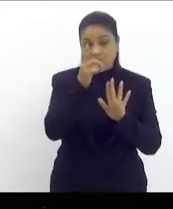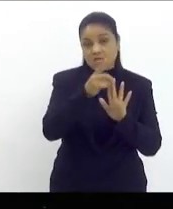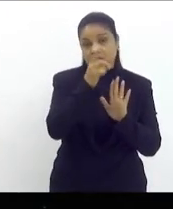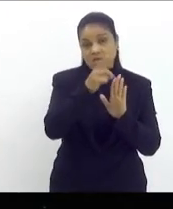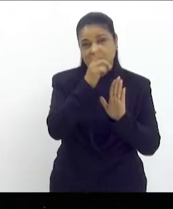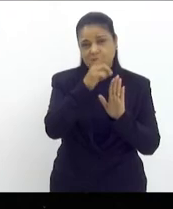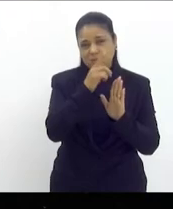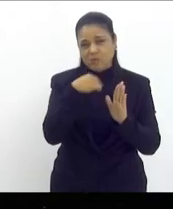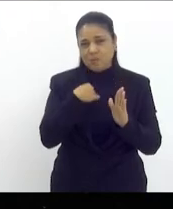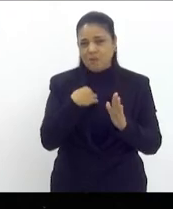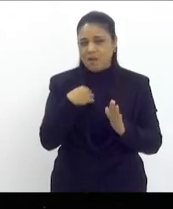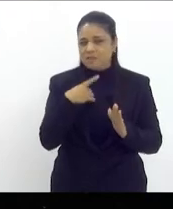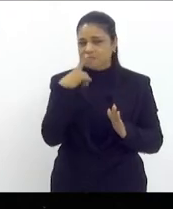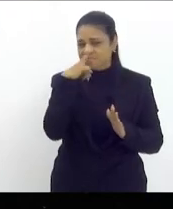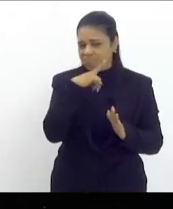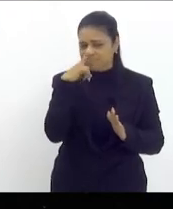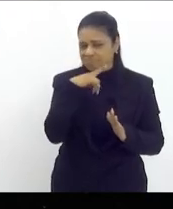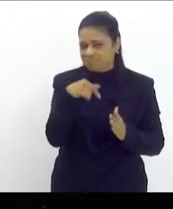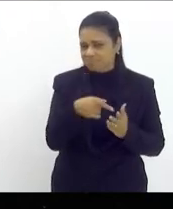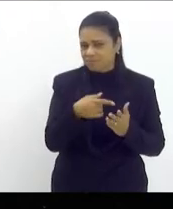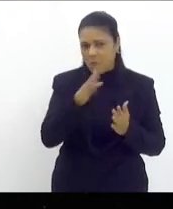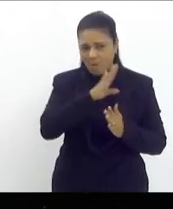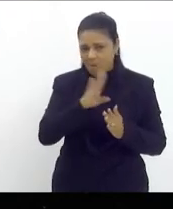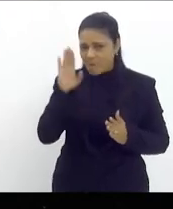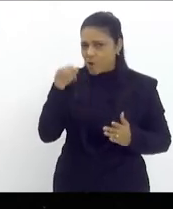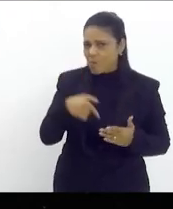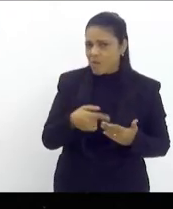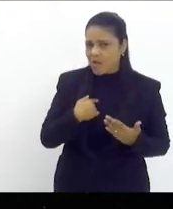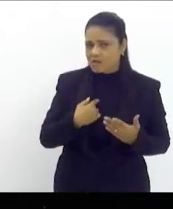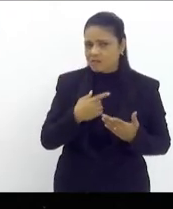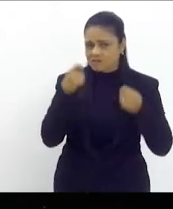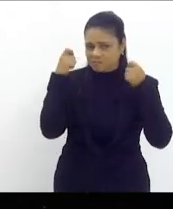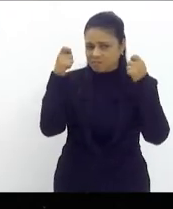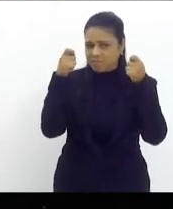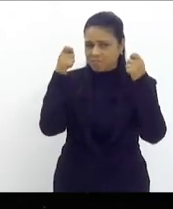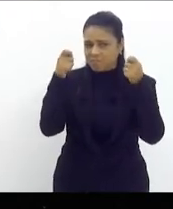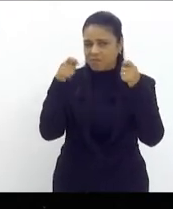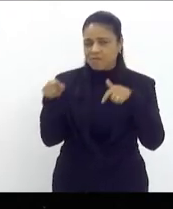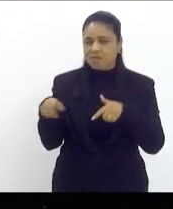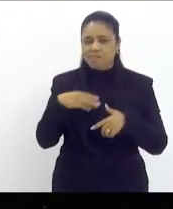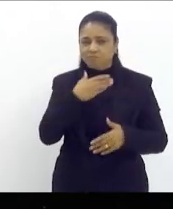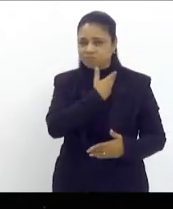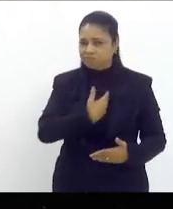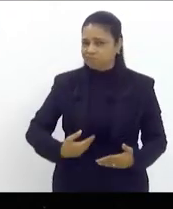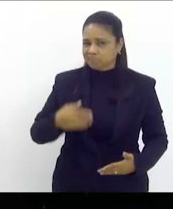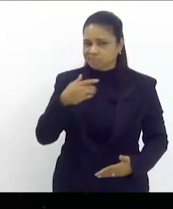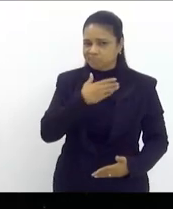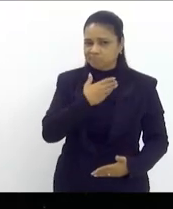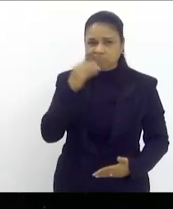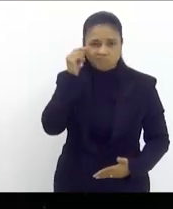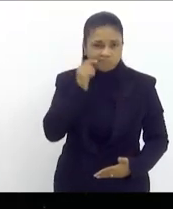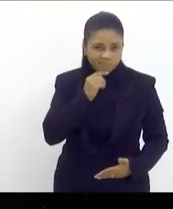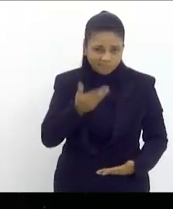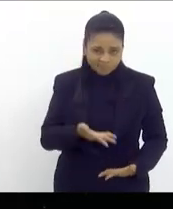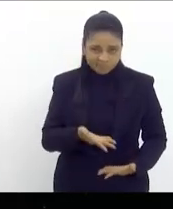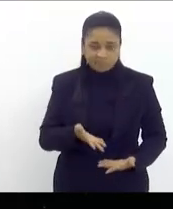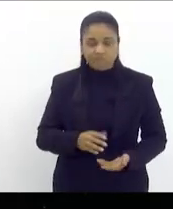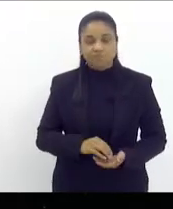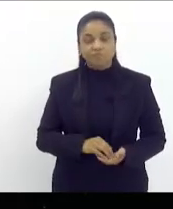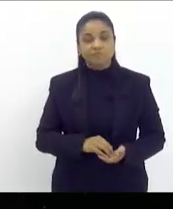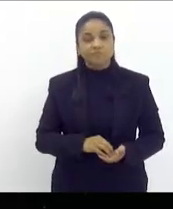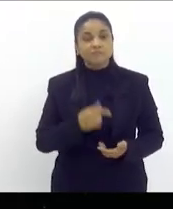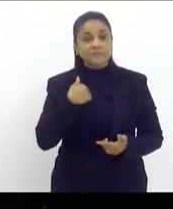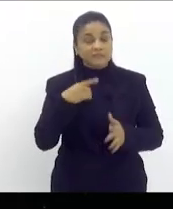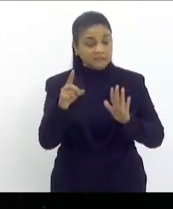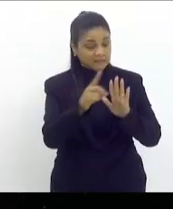engodo no anúncio desse cumprimento de promessa da campanha assumida pelo governador Claudio Castro e se a gente for